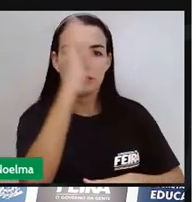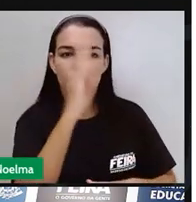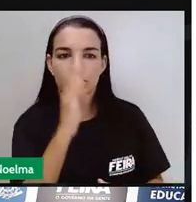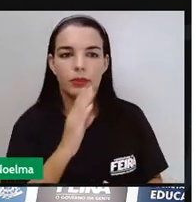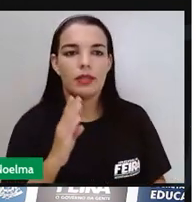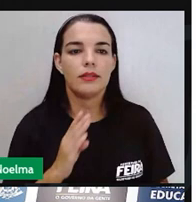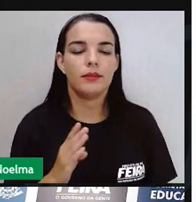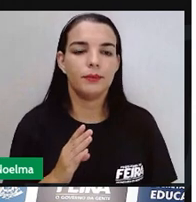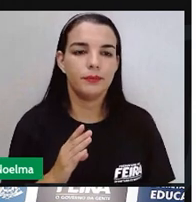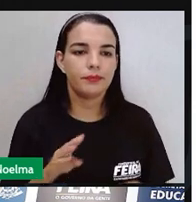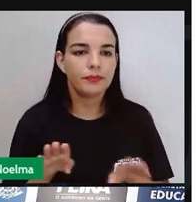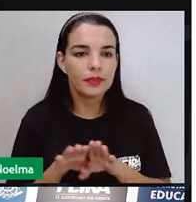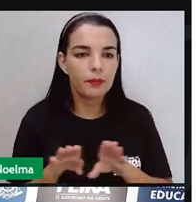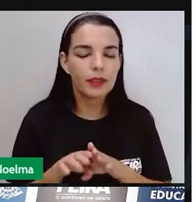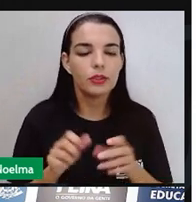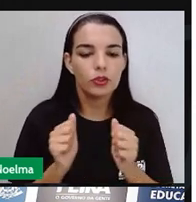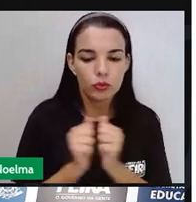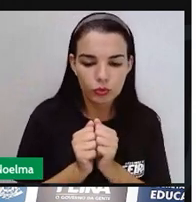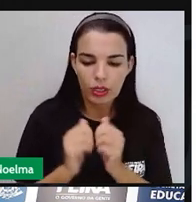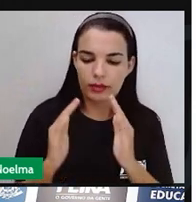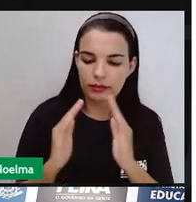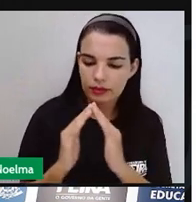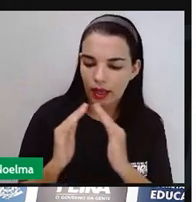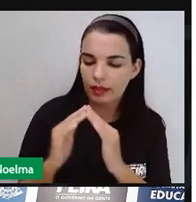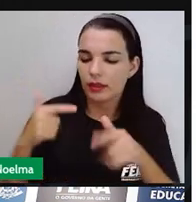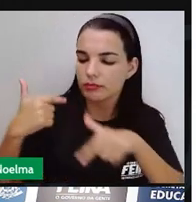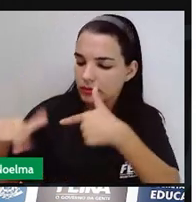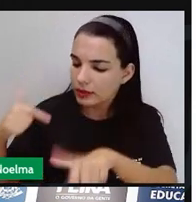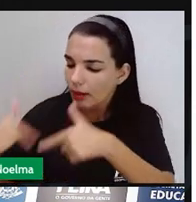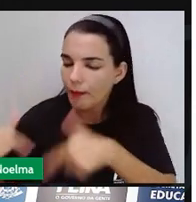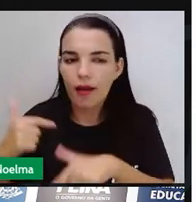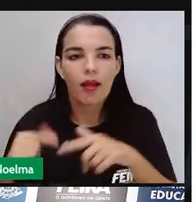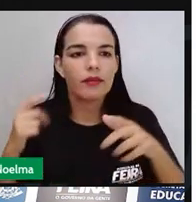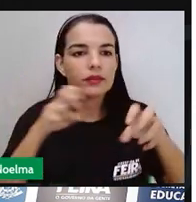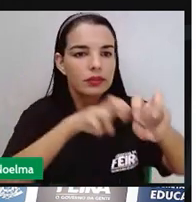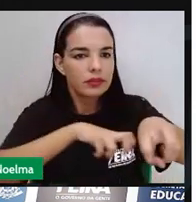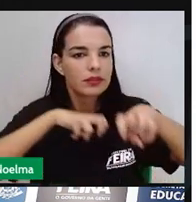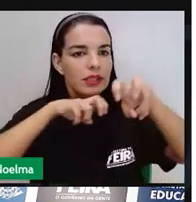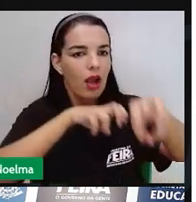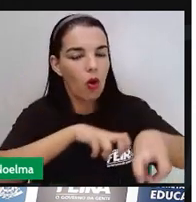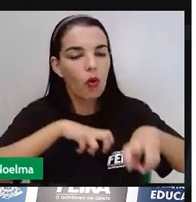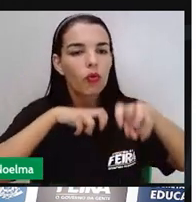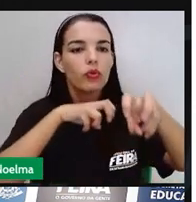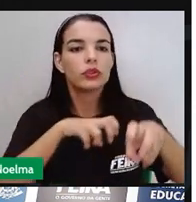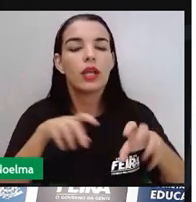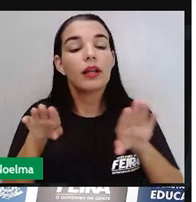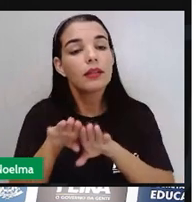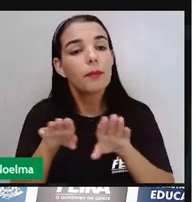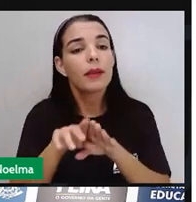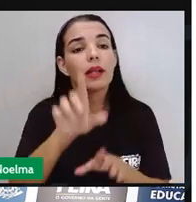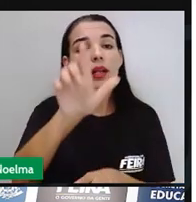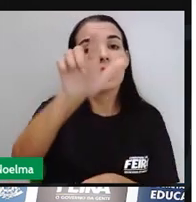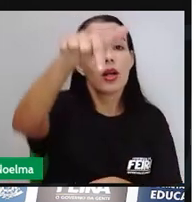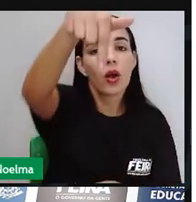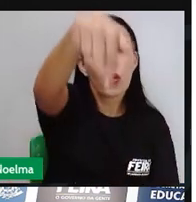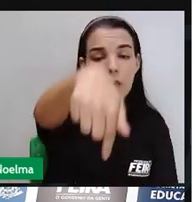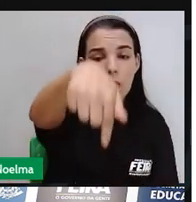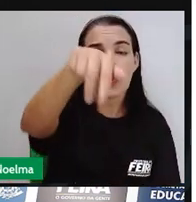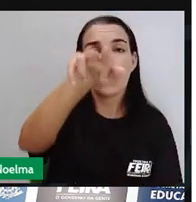como nos quilombos, que eram os espaços de liberdade, eram os espaços chamados de espaços de resistência, que é quando